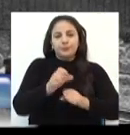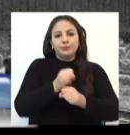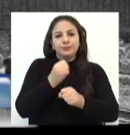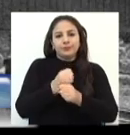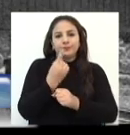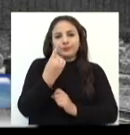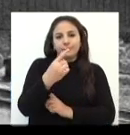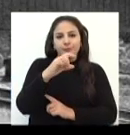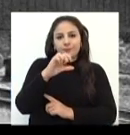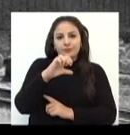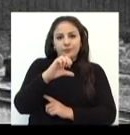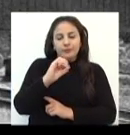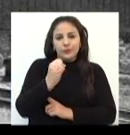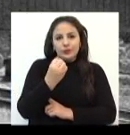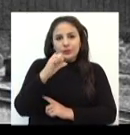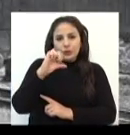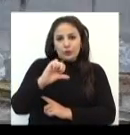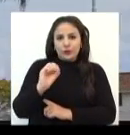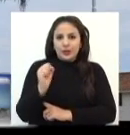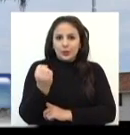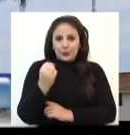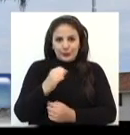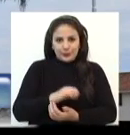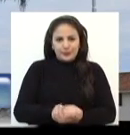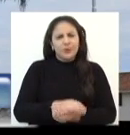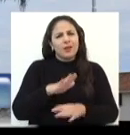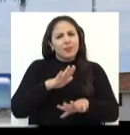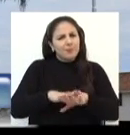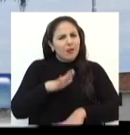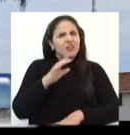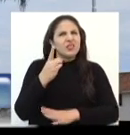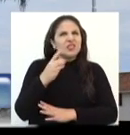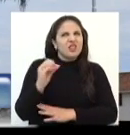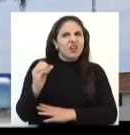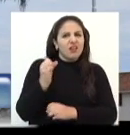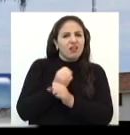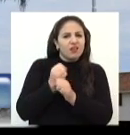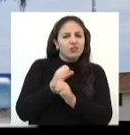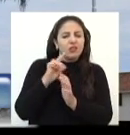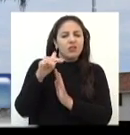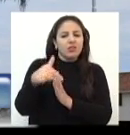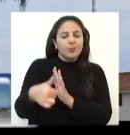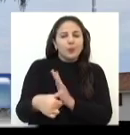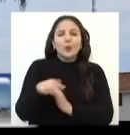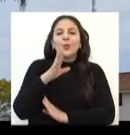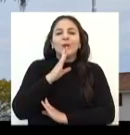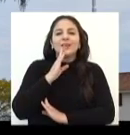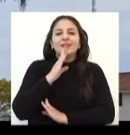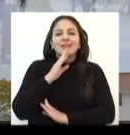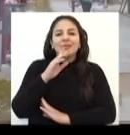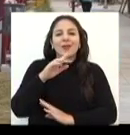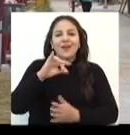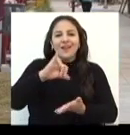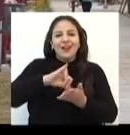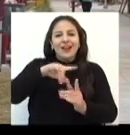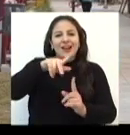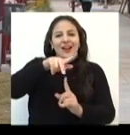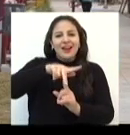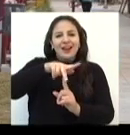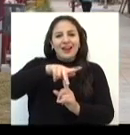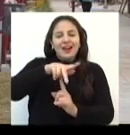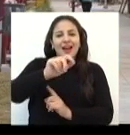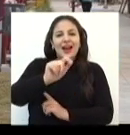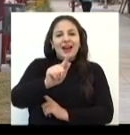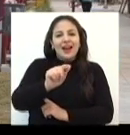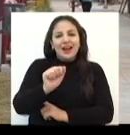em 1898. Mais de 100 anos depois, o conhecido Parque da Gare passa a